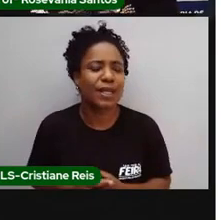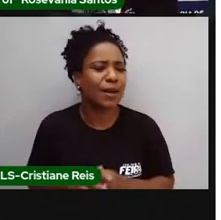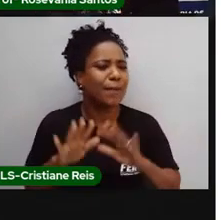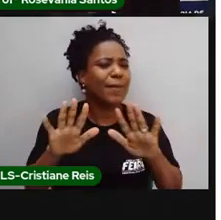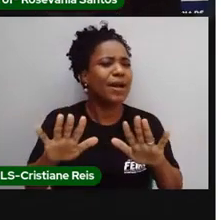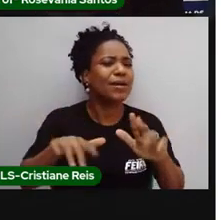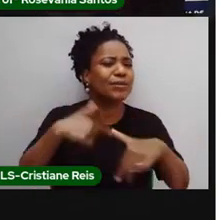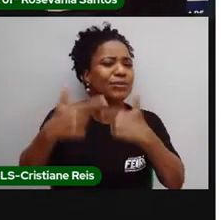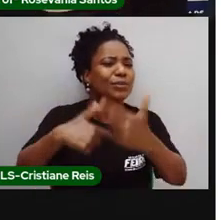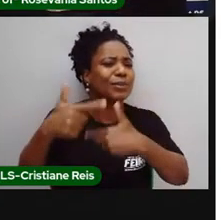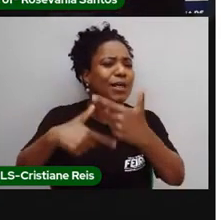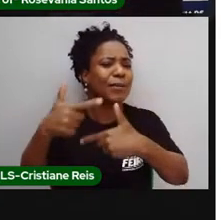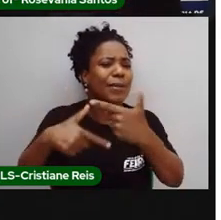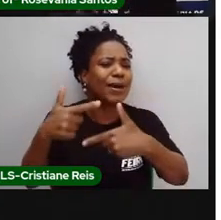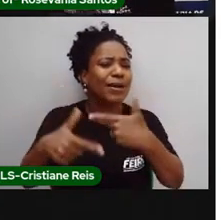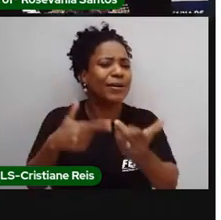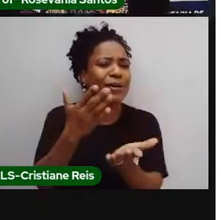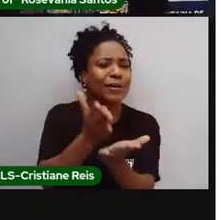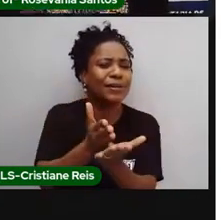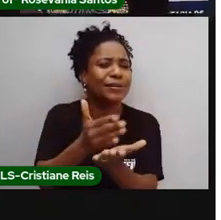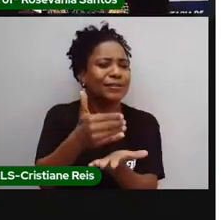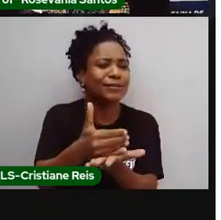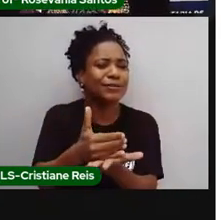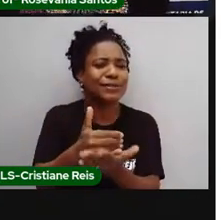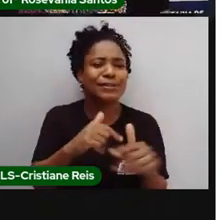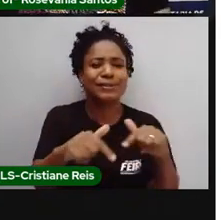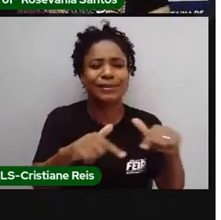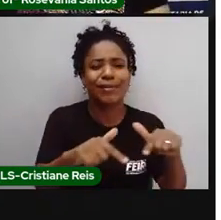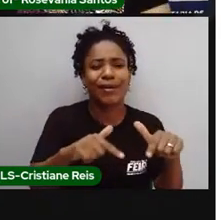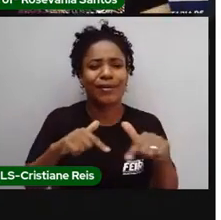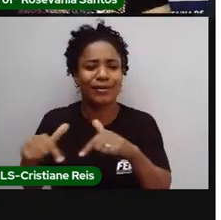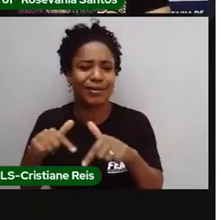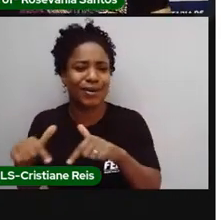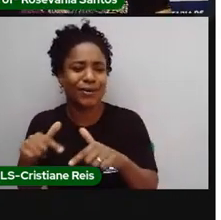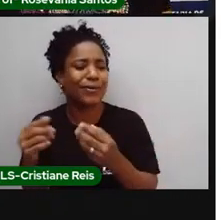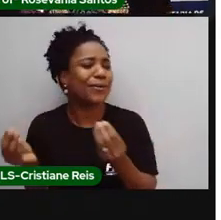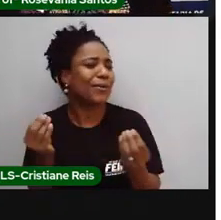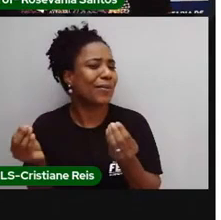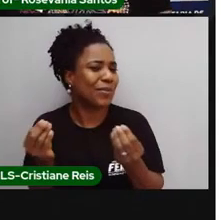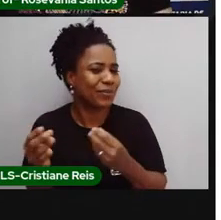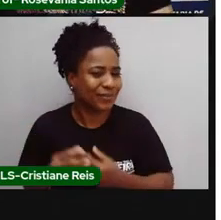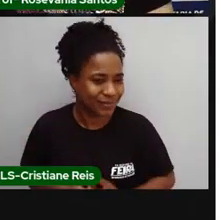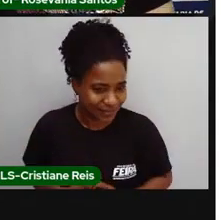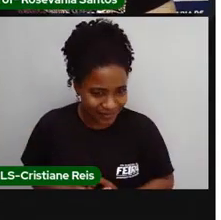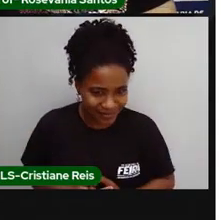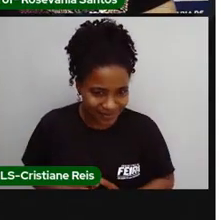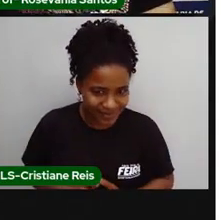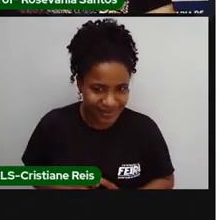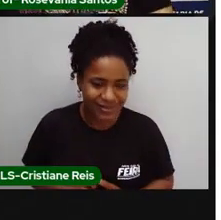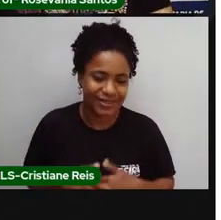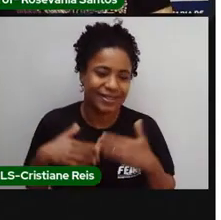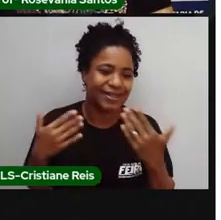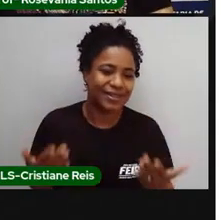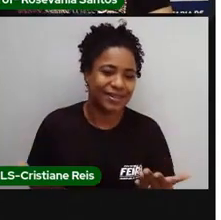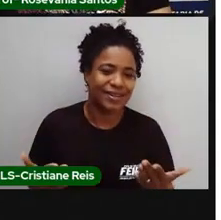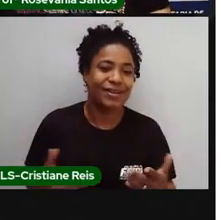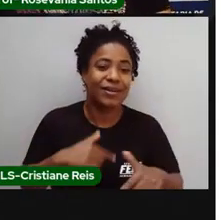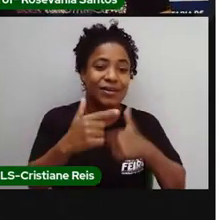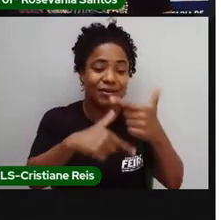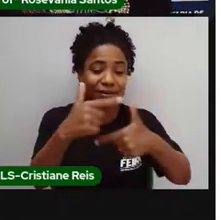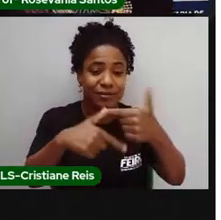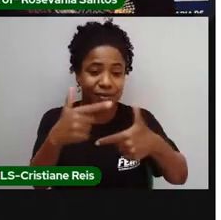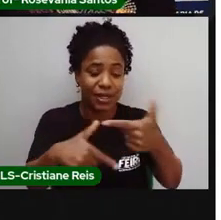ocorre essa divisão do trabalho? Agora, que eu já sei como é que é esse trabalho, como é que ocorre essa divisão do trabalho? Essa divisão do trabalho